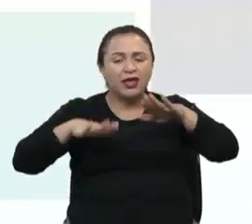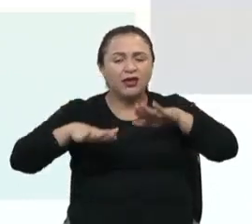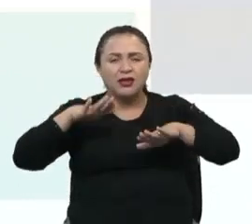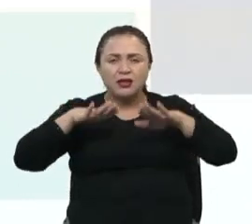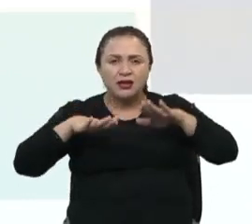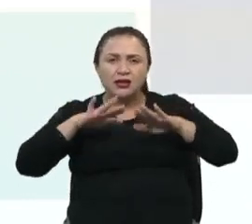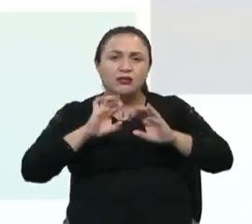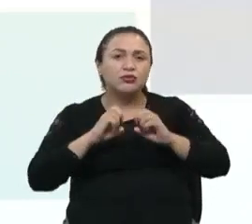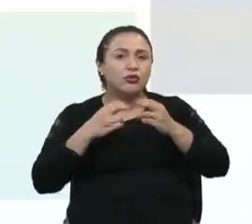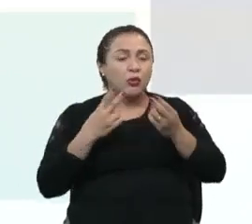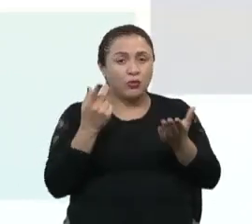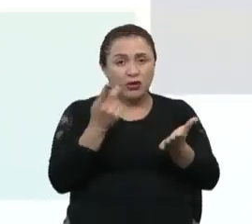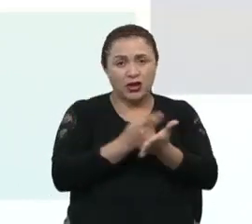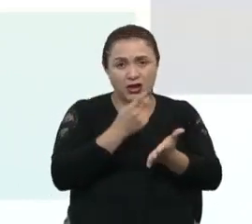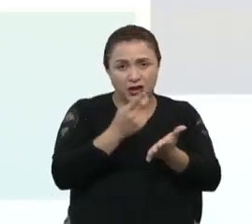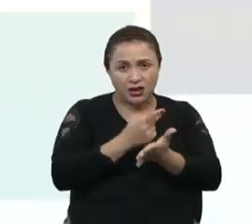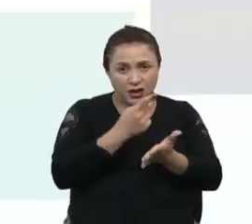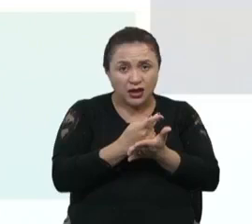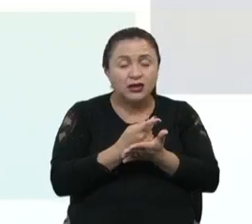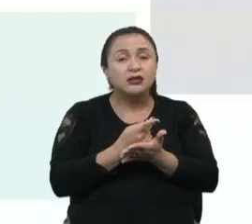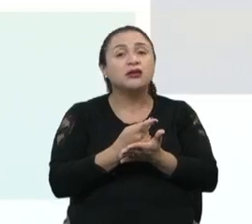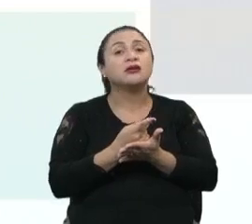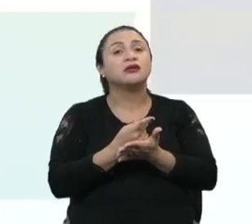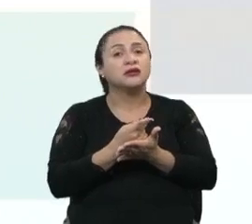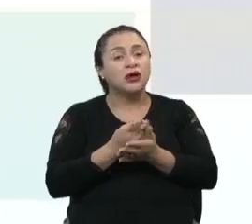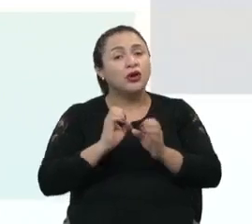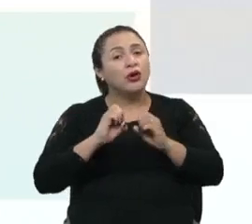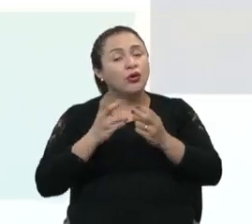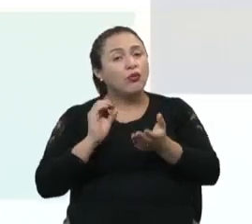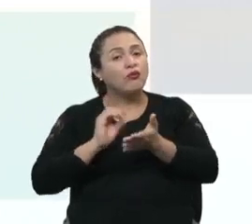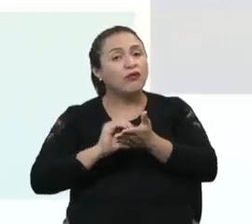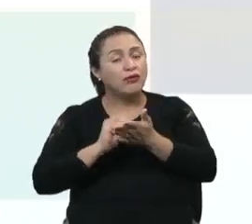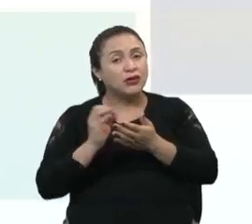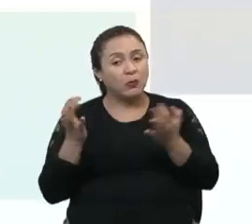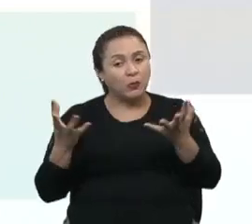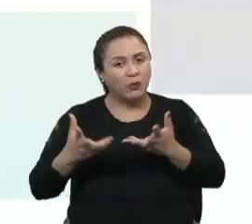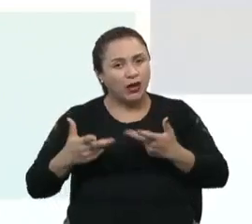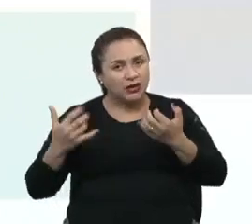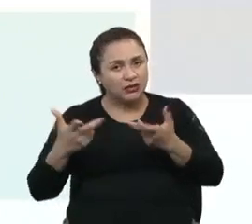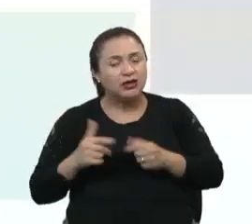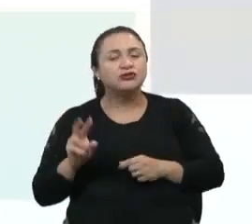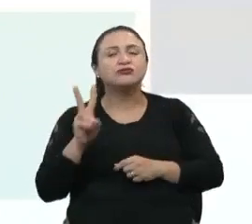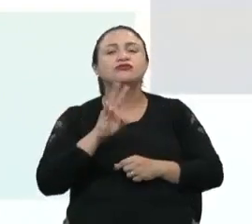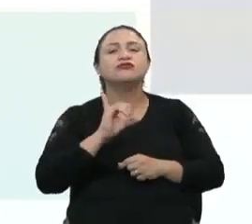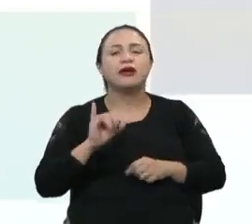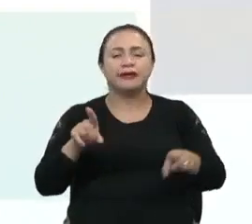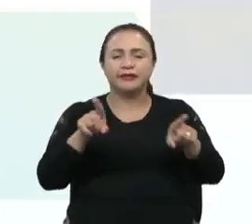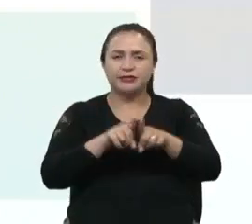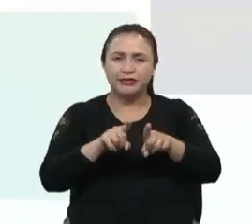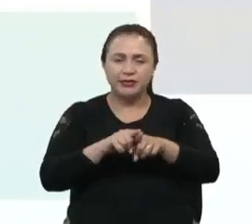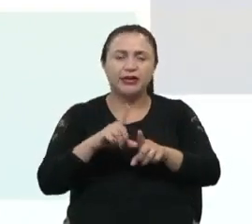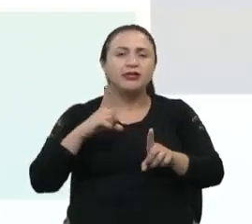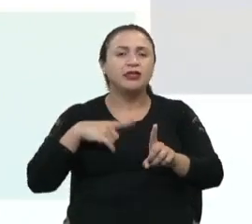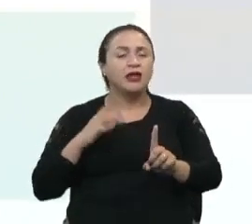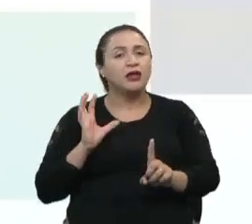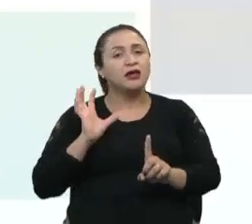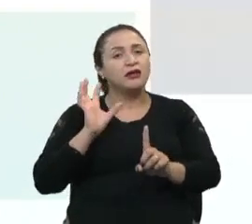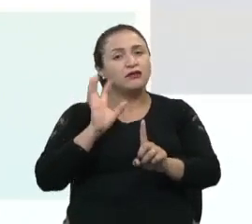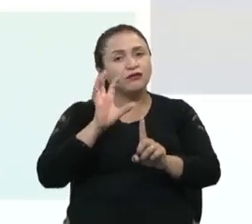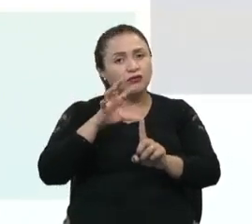ou inadequada, quanti qualitativamente, vai produzir efeitos